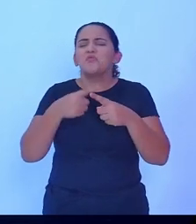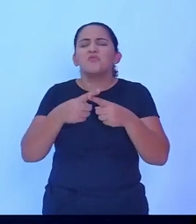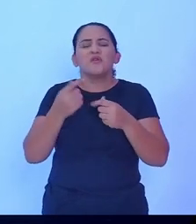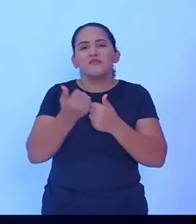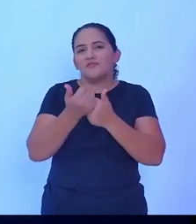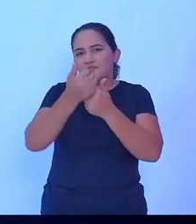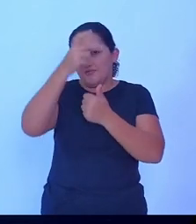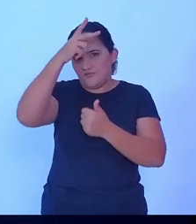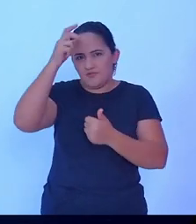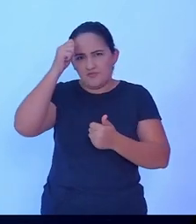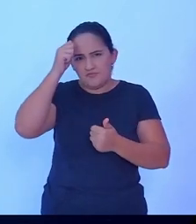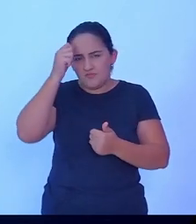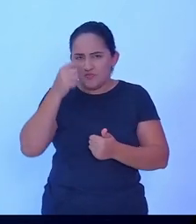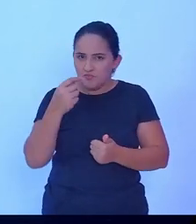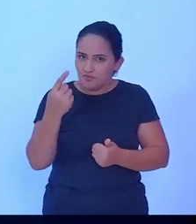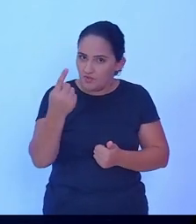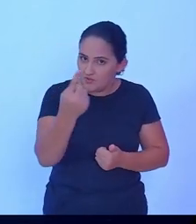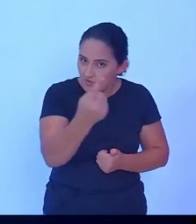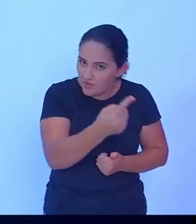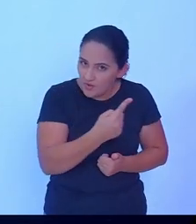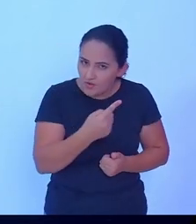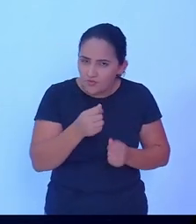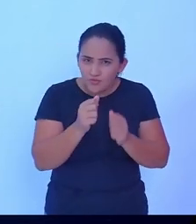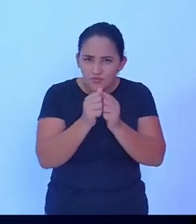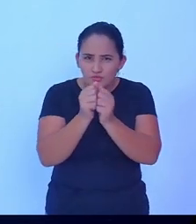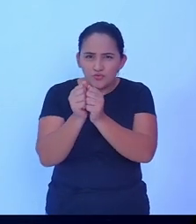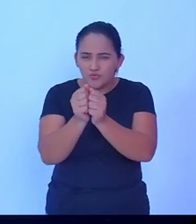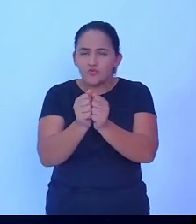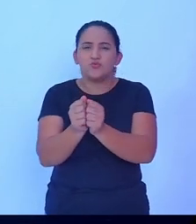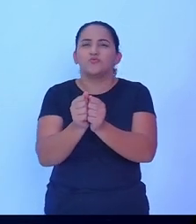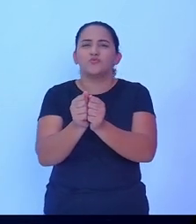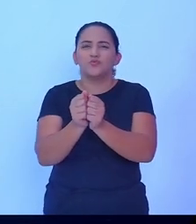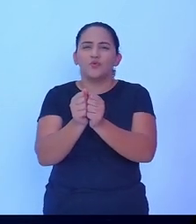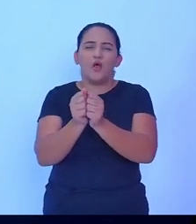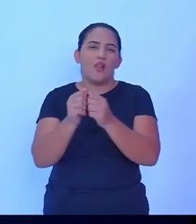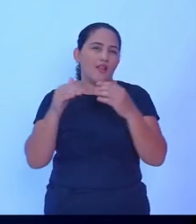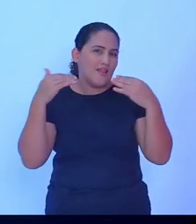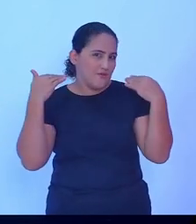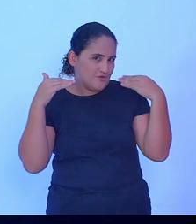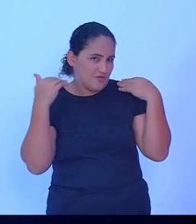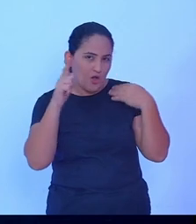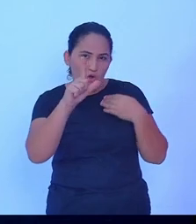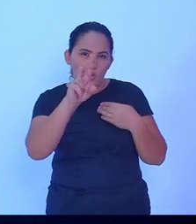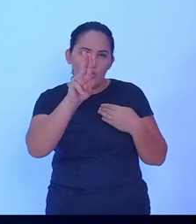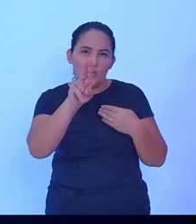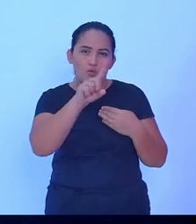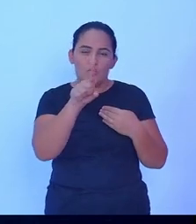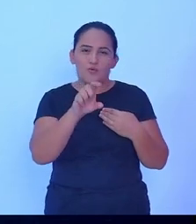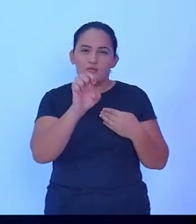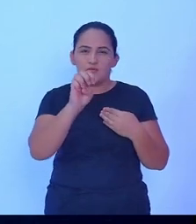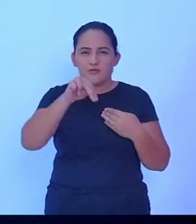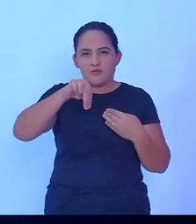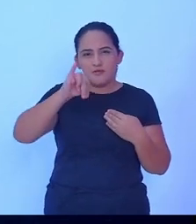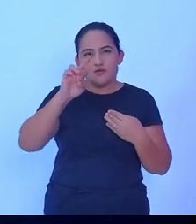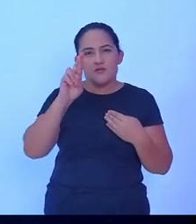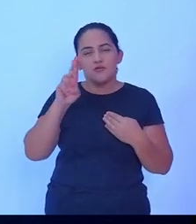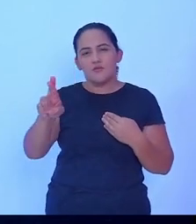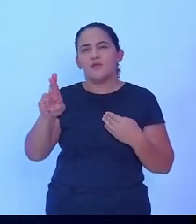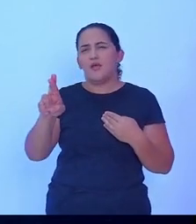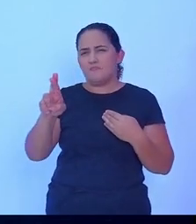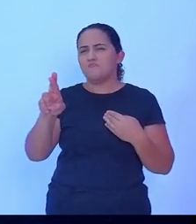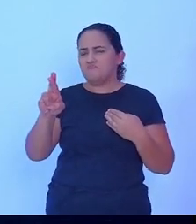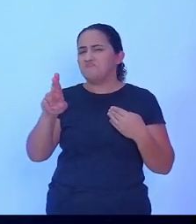a gente, junto com a Luzenir, que é uma candidata competente, nós montar um projeto para o